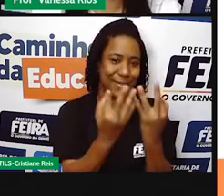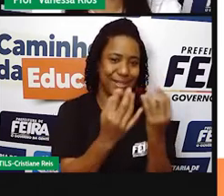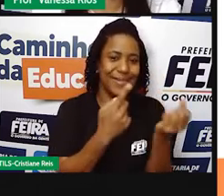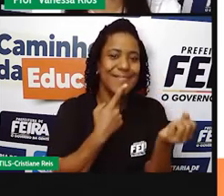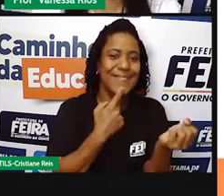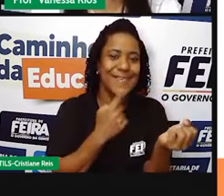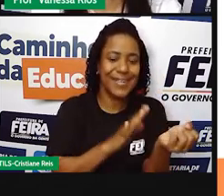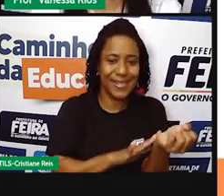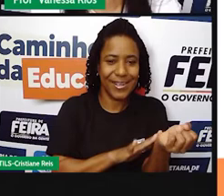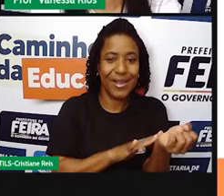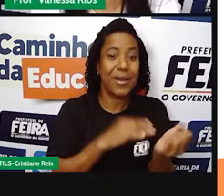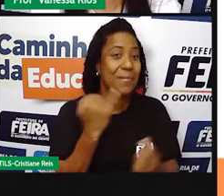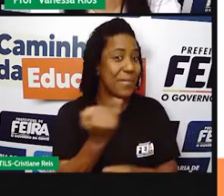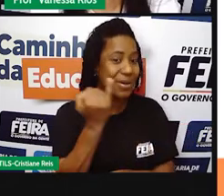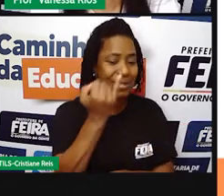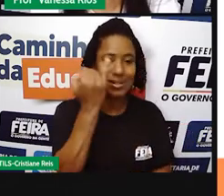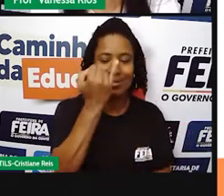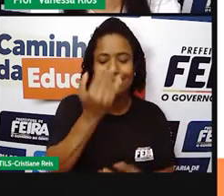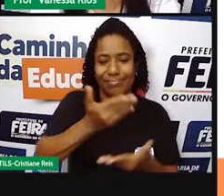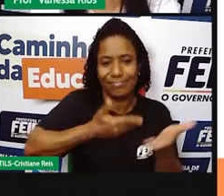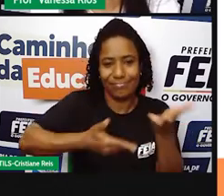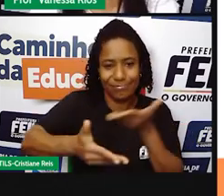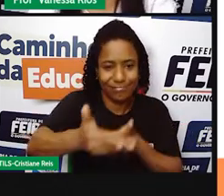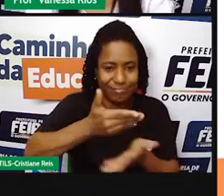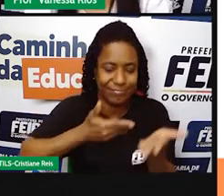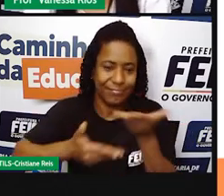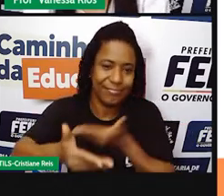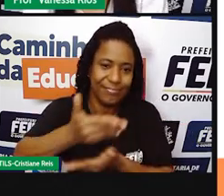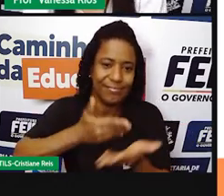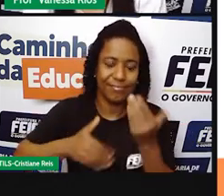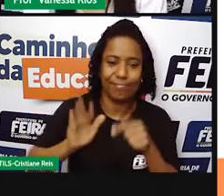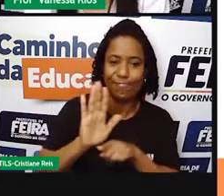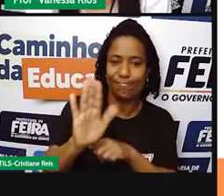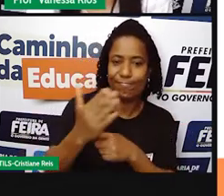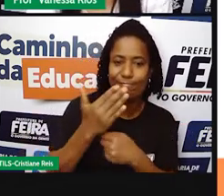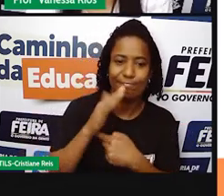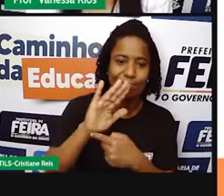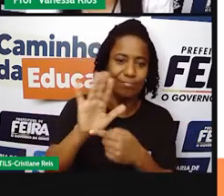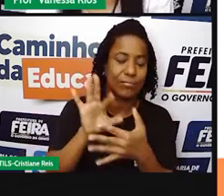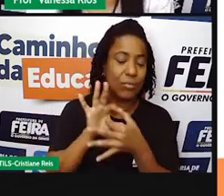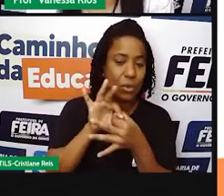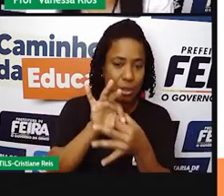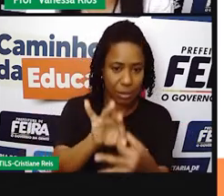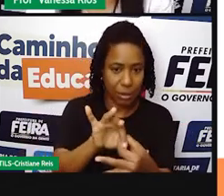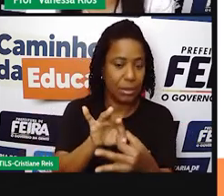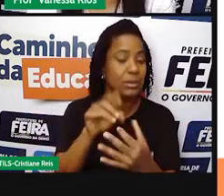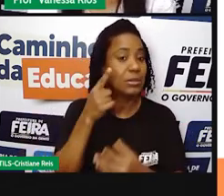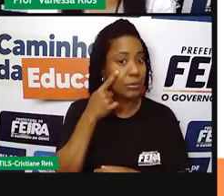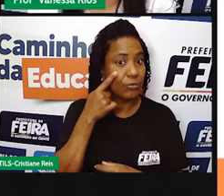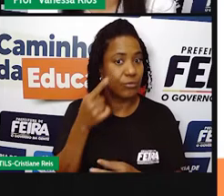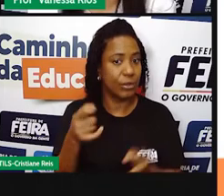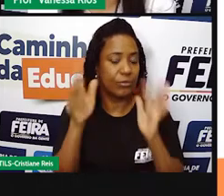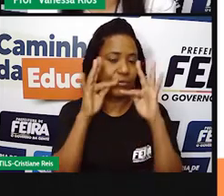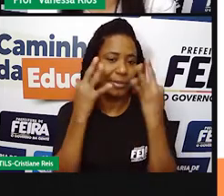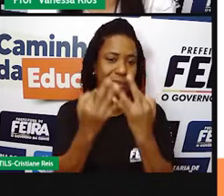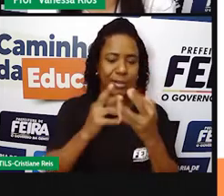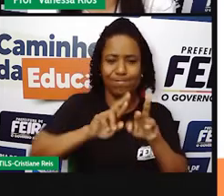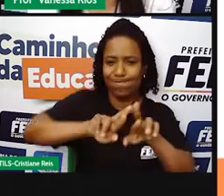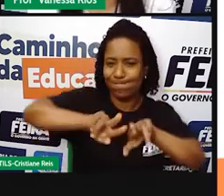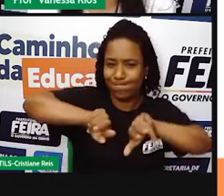é a convivência. Mas assim, a gente observa uma forma de organização familiar variada, né? Dependendo das